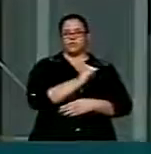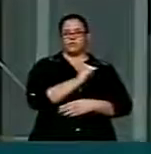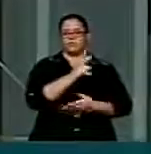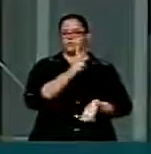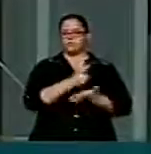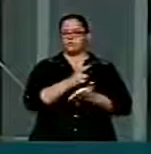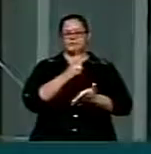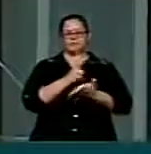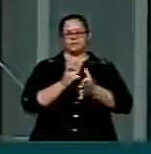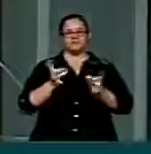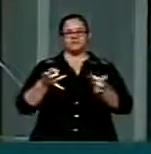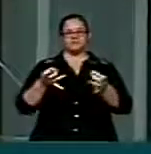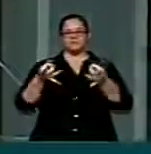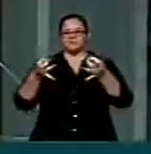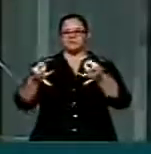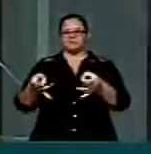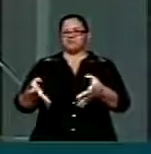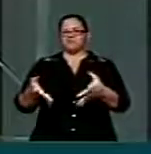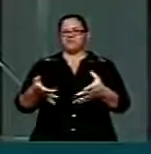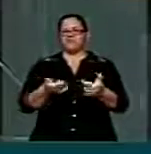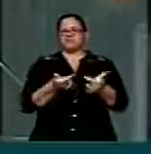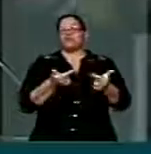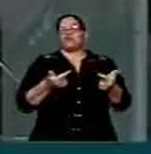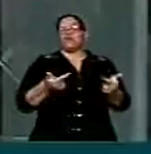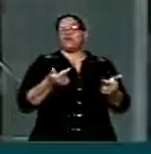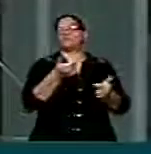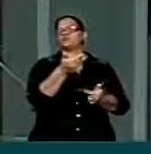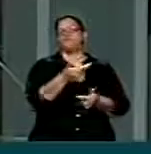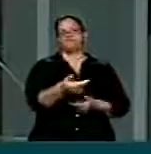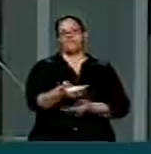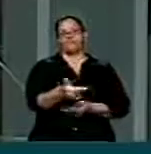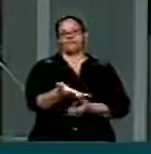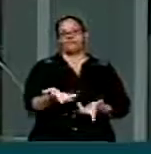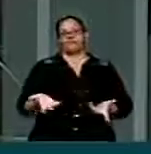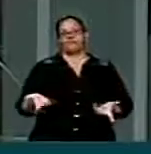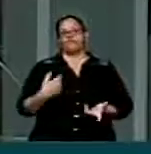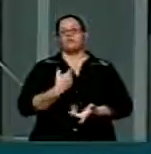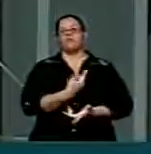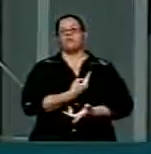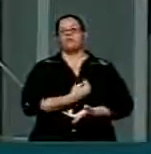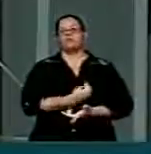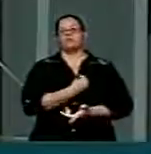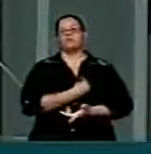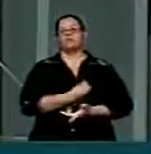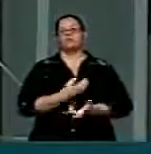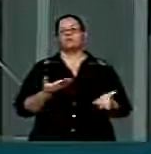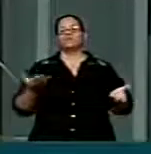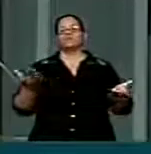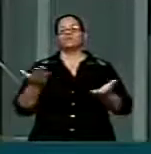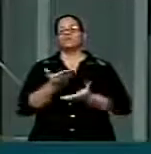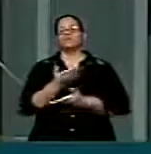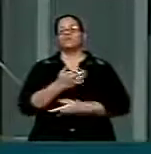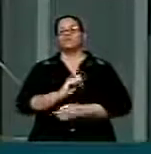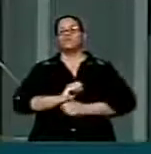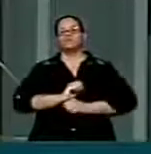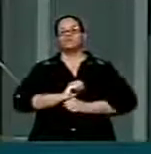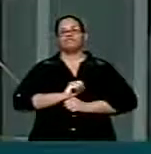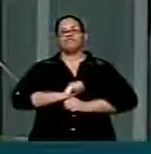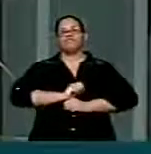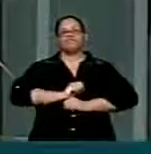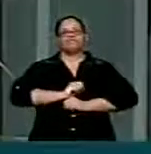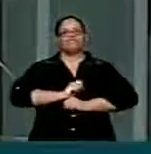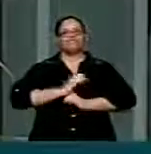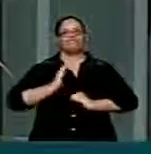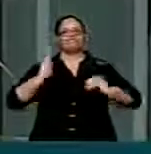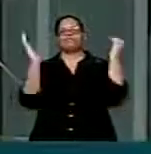abandonado à sua própria sorte. Nós estamos vivendo hoje uma explosão no preço das